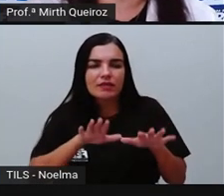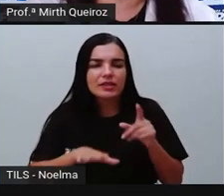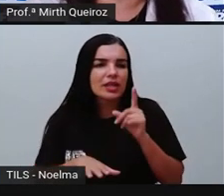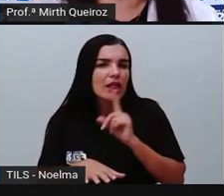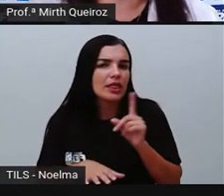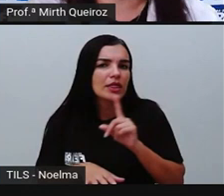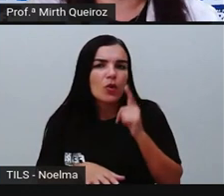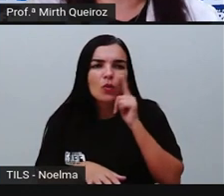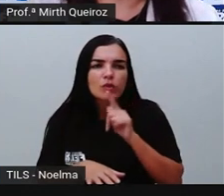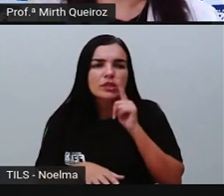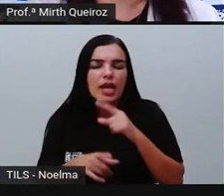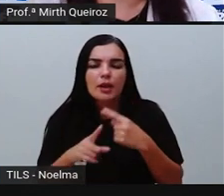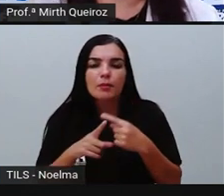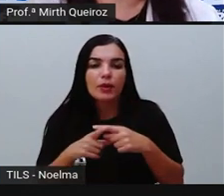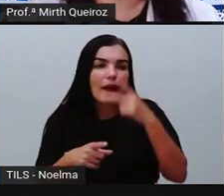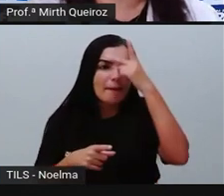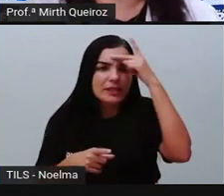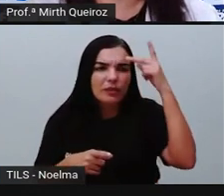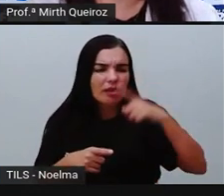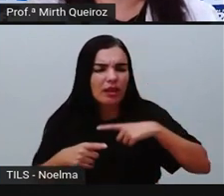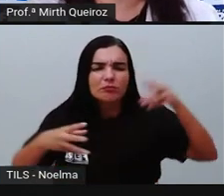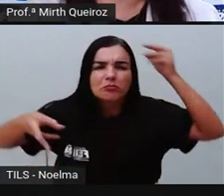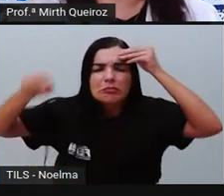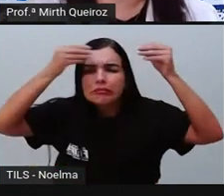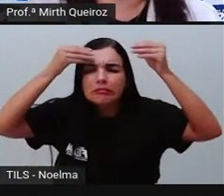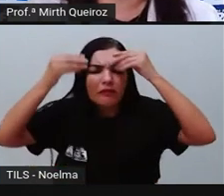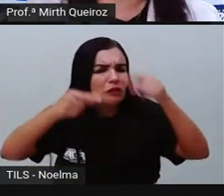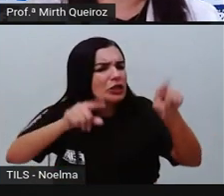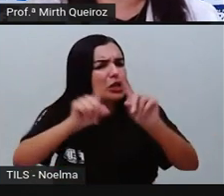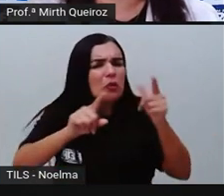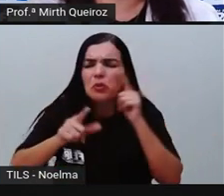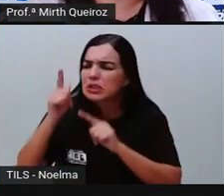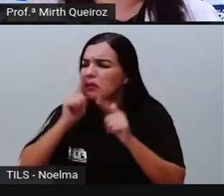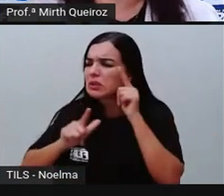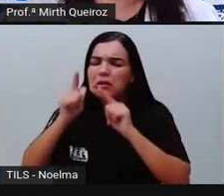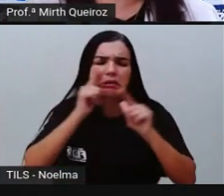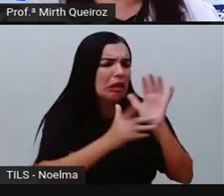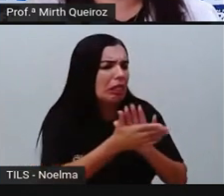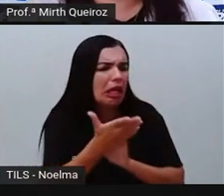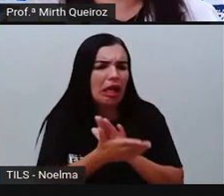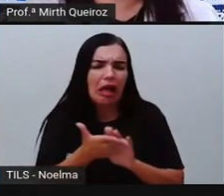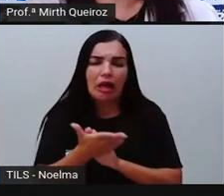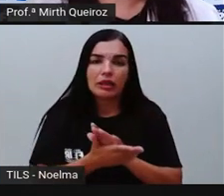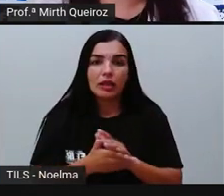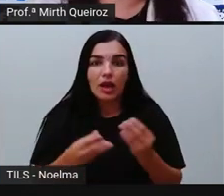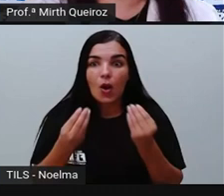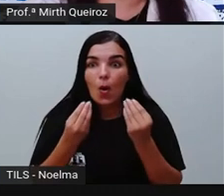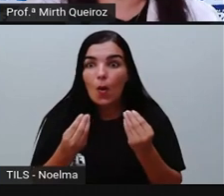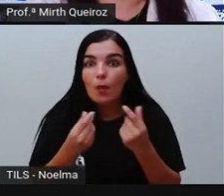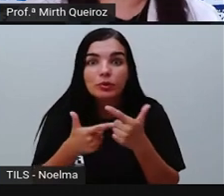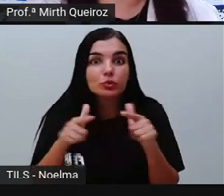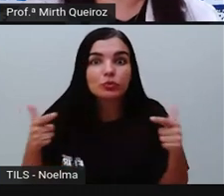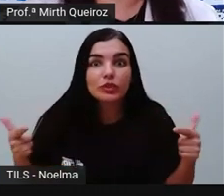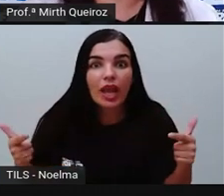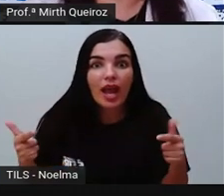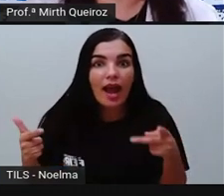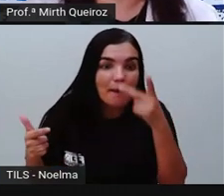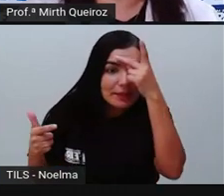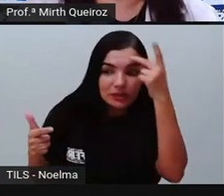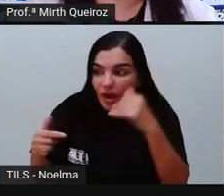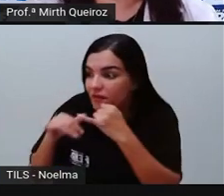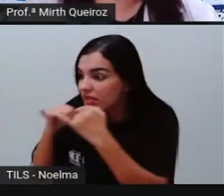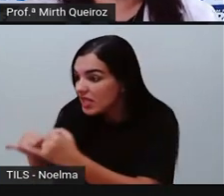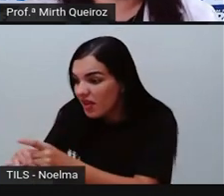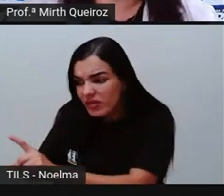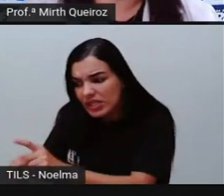coisas por ter tanta gente ali colocando na nossa cabeça que a gente não consegue e que a gente não consegue. Como ninguém tinha de... Não tinha ninguém lá para dizer isso para ele